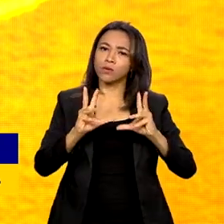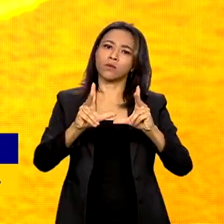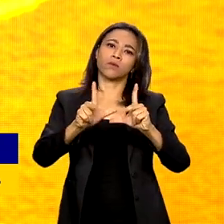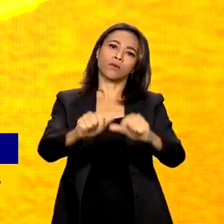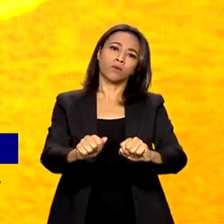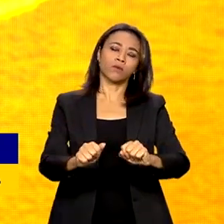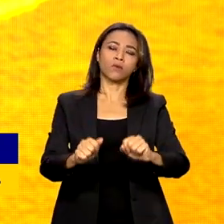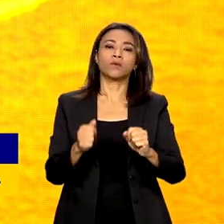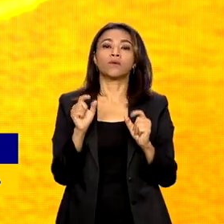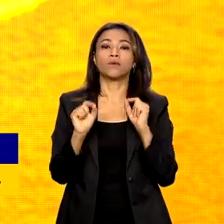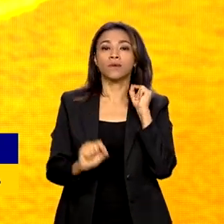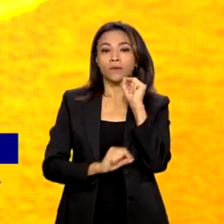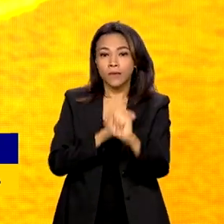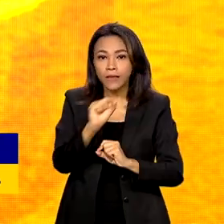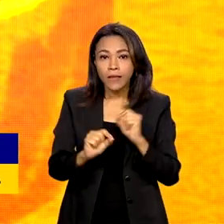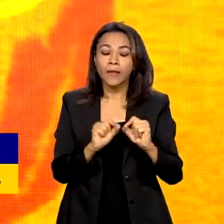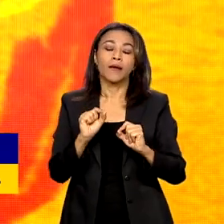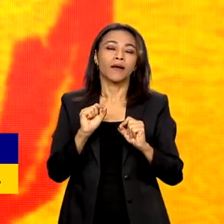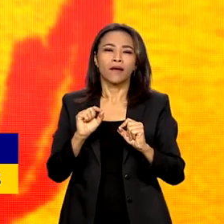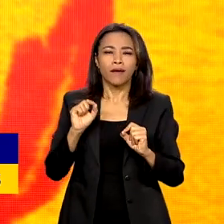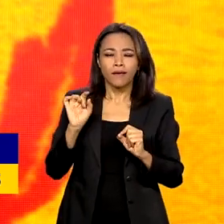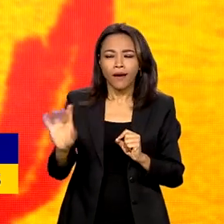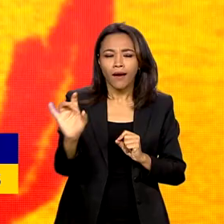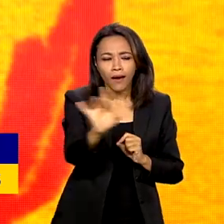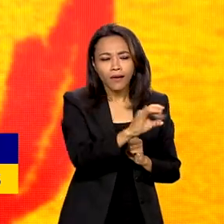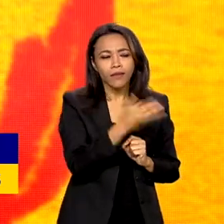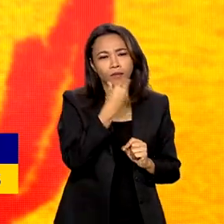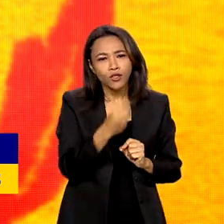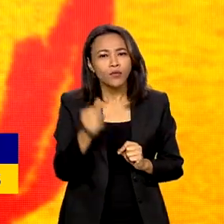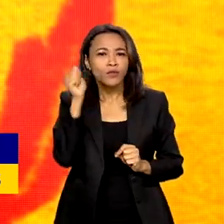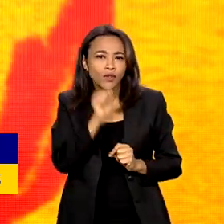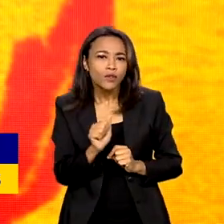a serviço da proteção de cada menino e cada menina deste país.